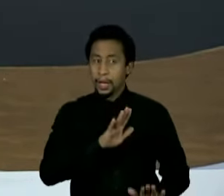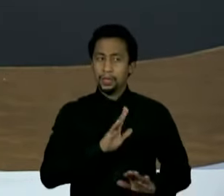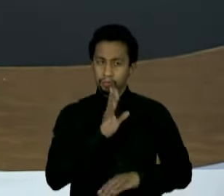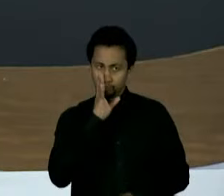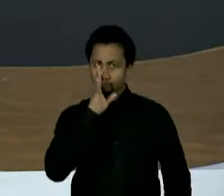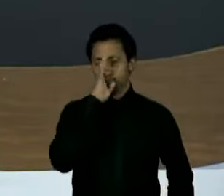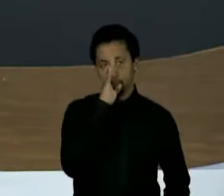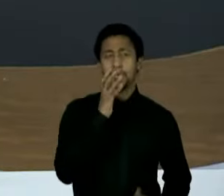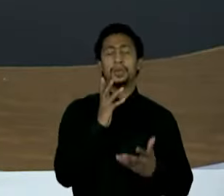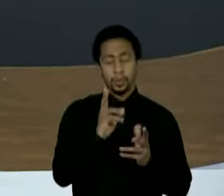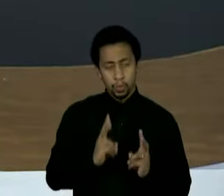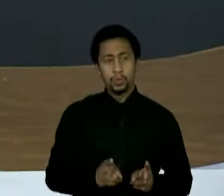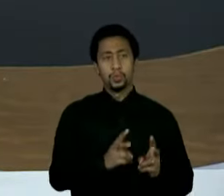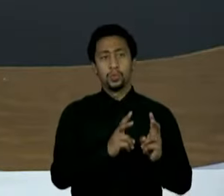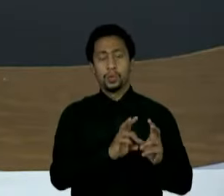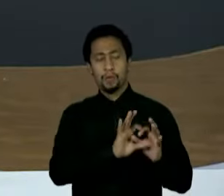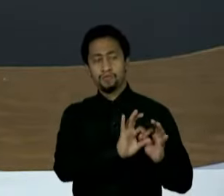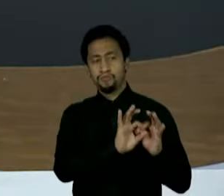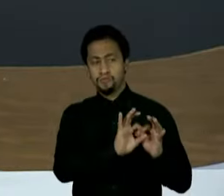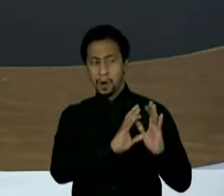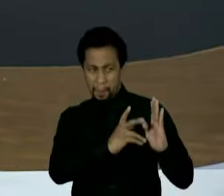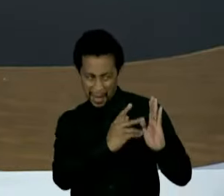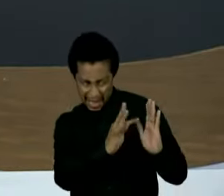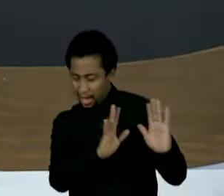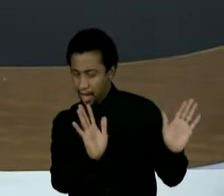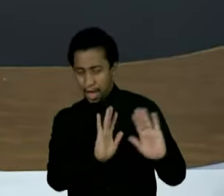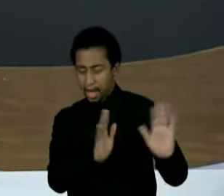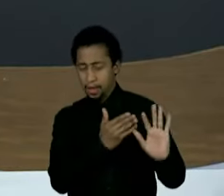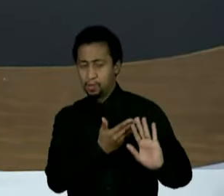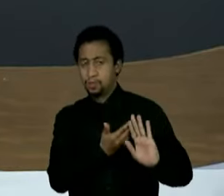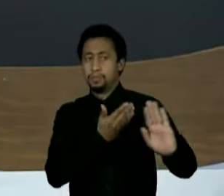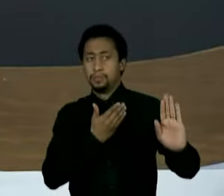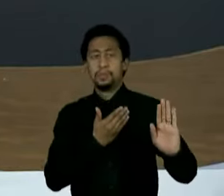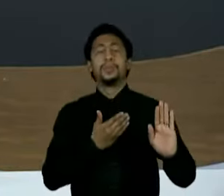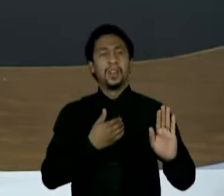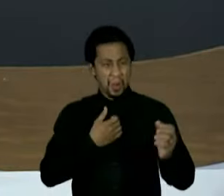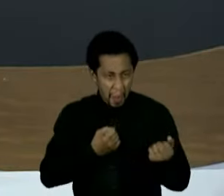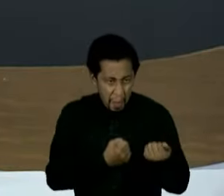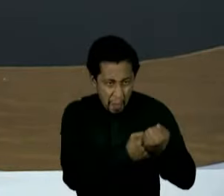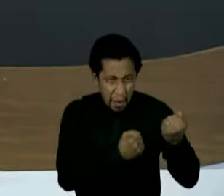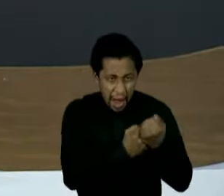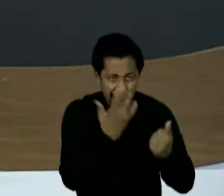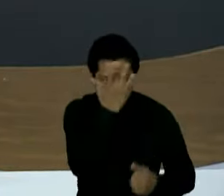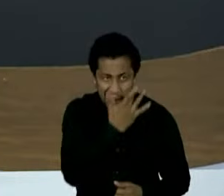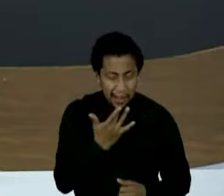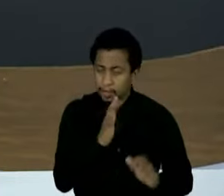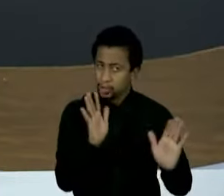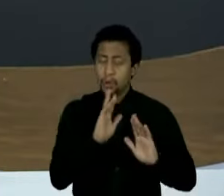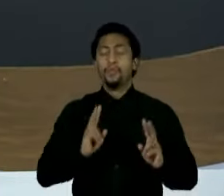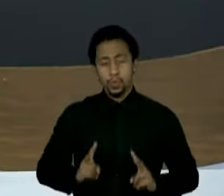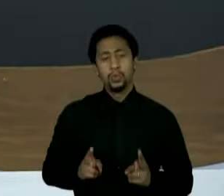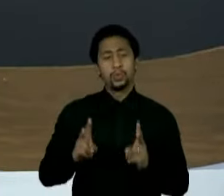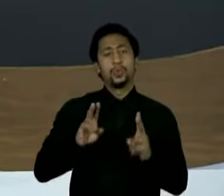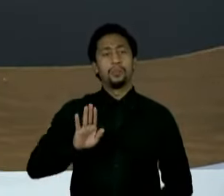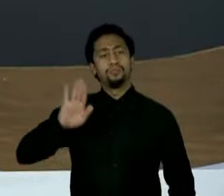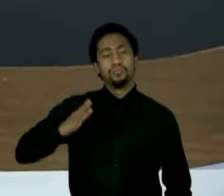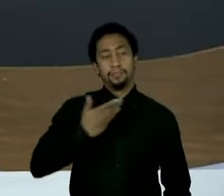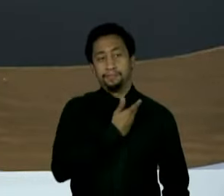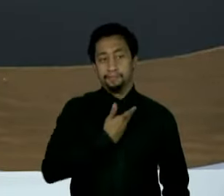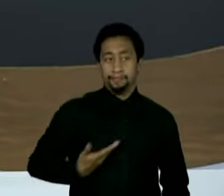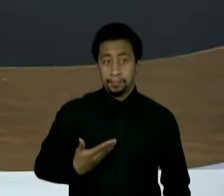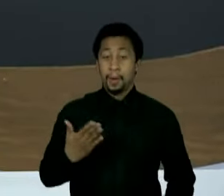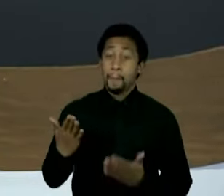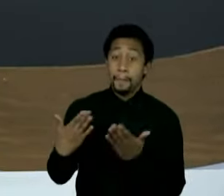aliança com o PT e tem dito que não abrirá mão da sua candidatura para apoiar Fernando Haddad. Para falar sobre o que está em